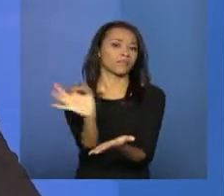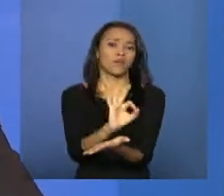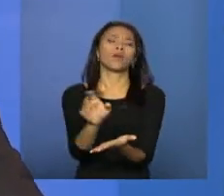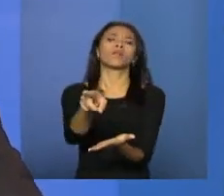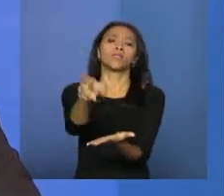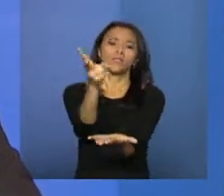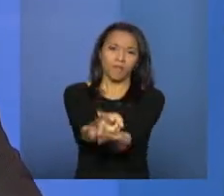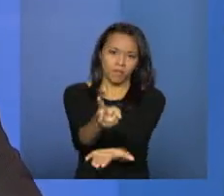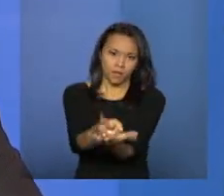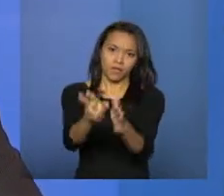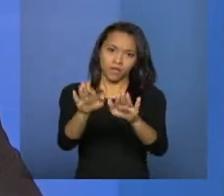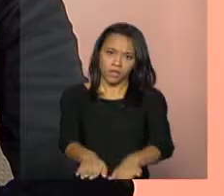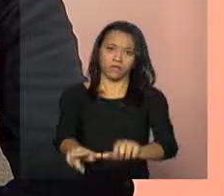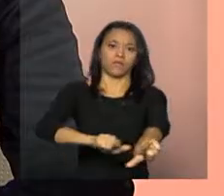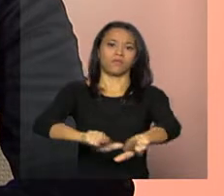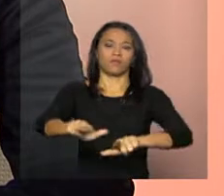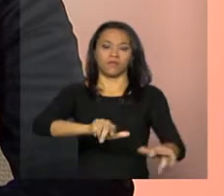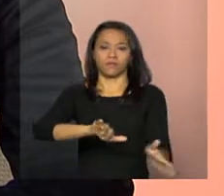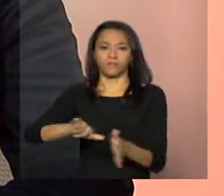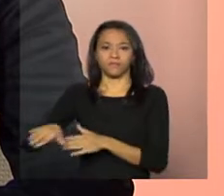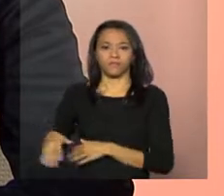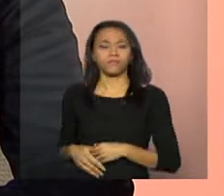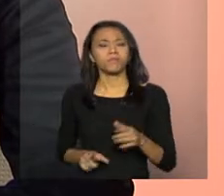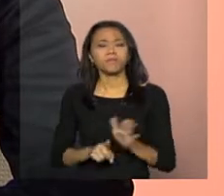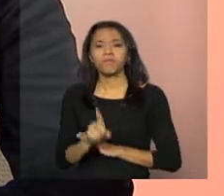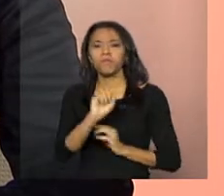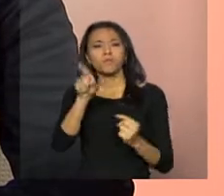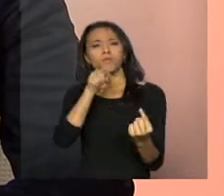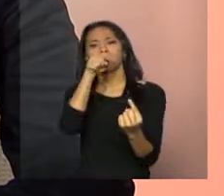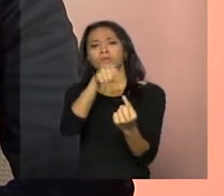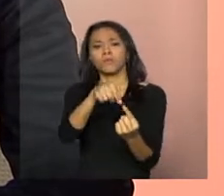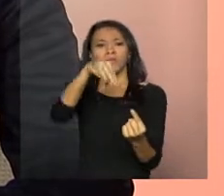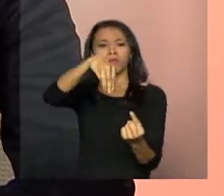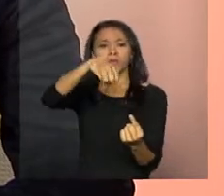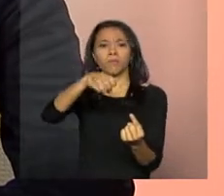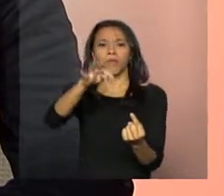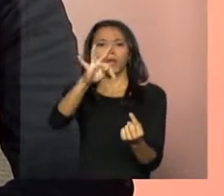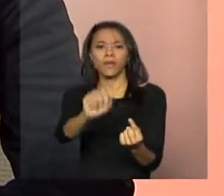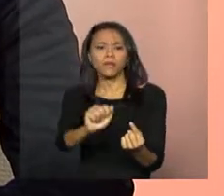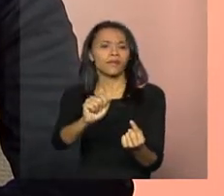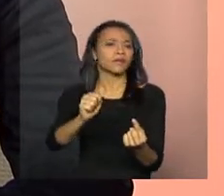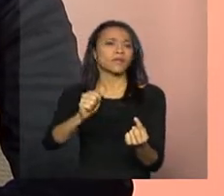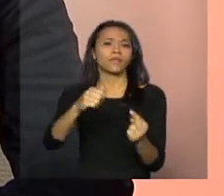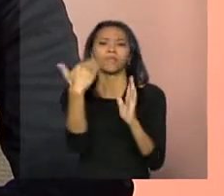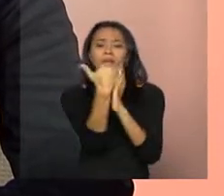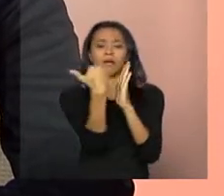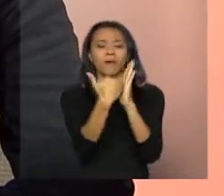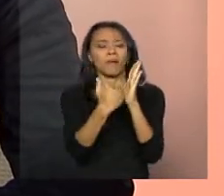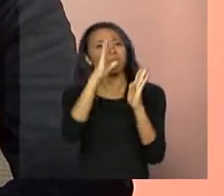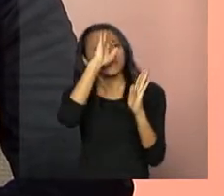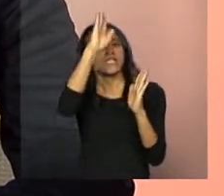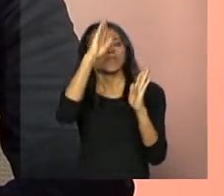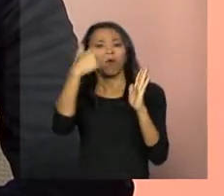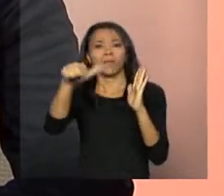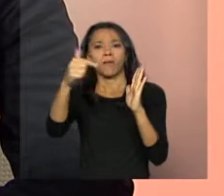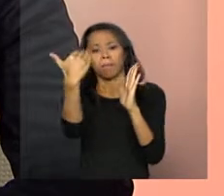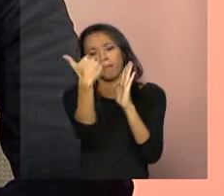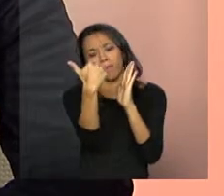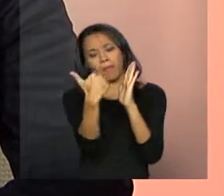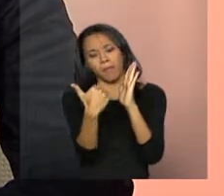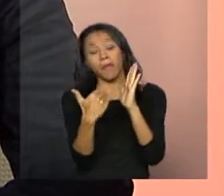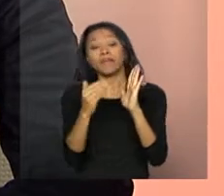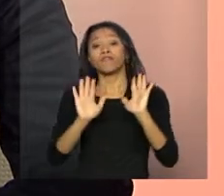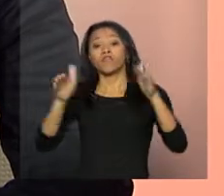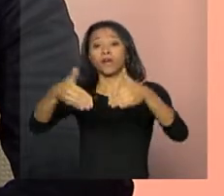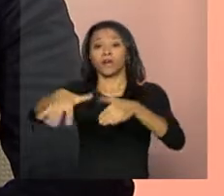brasileiro. E, José, quais são as metas e as prioridades estabelecidas no âmbito nacional para os recursos humanos